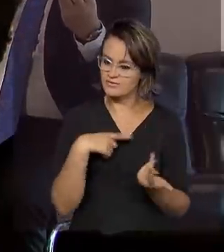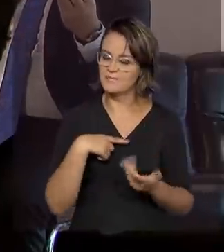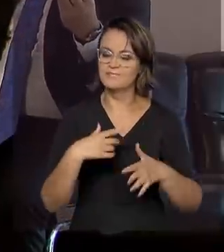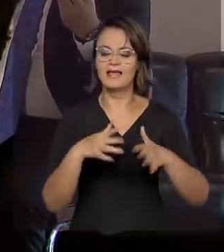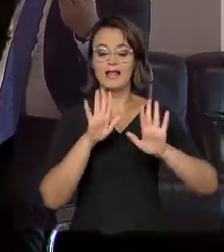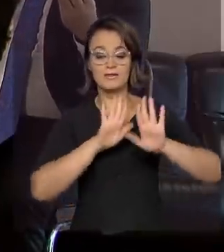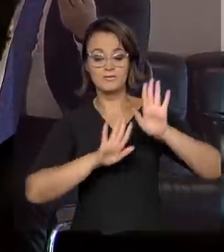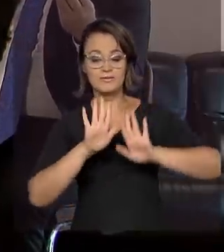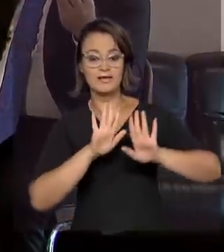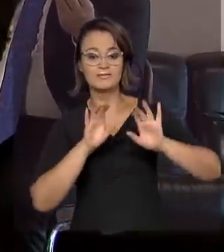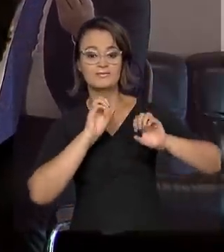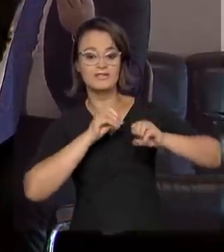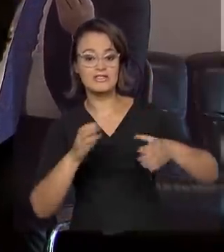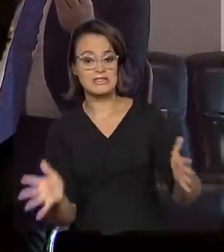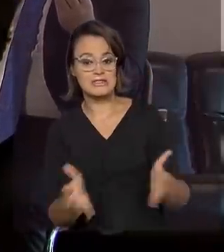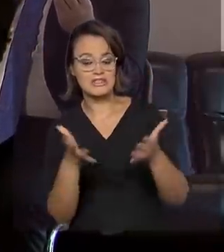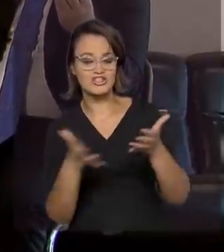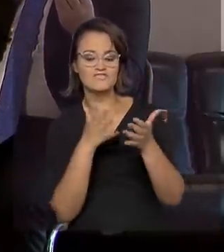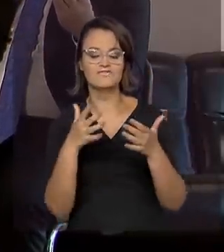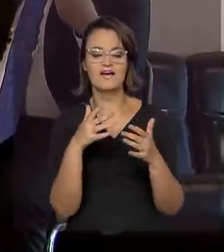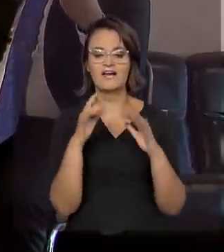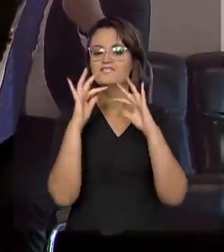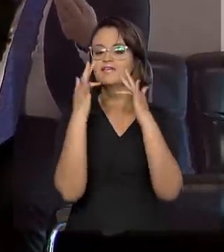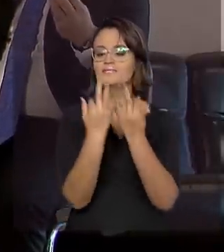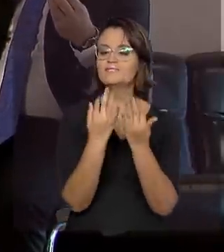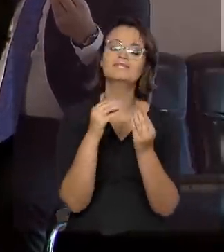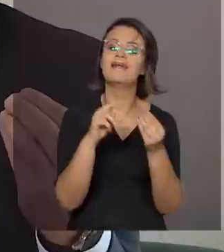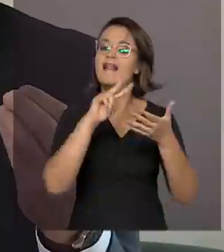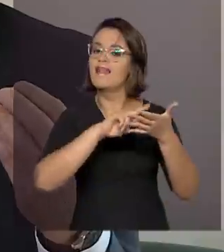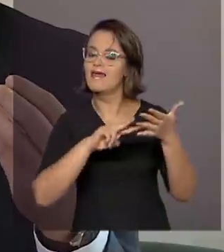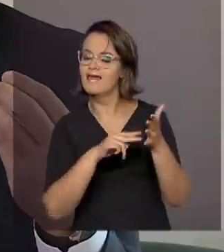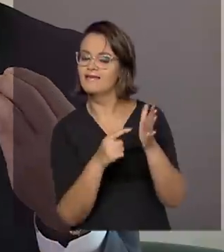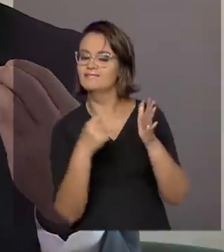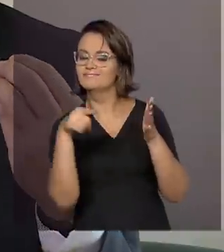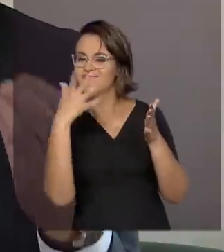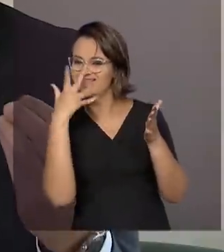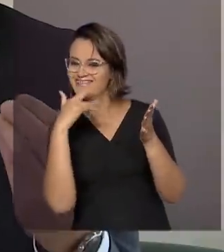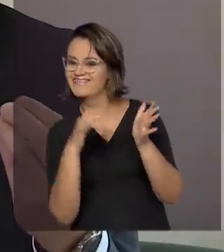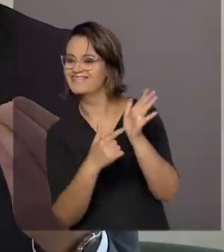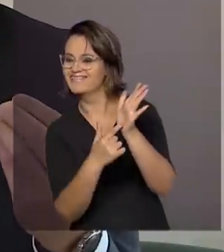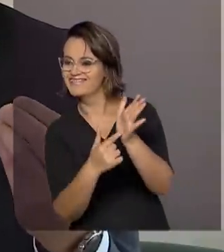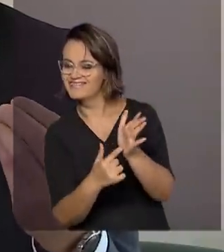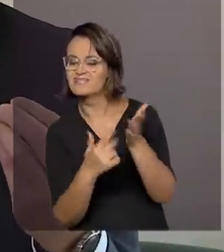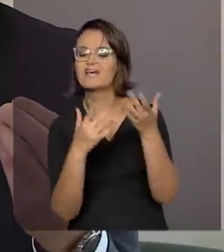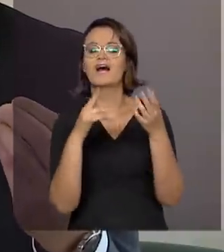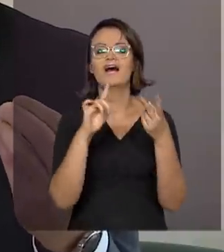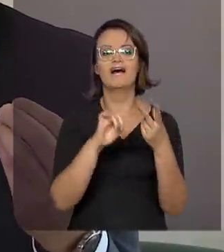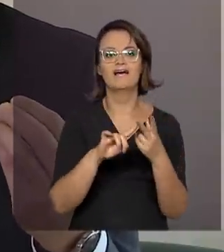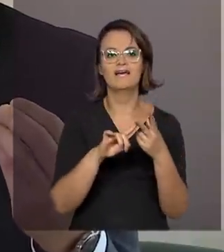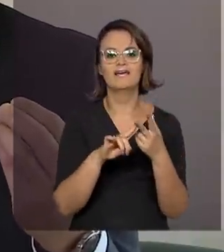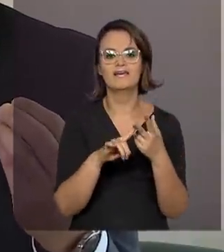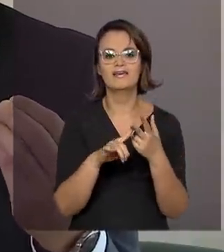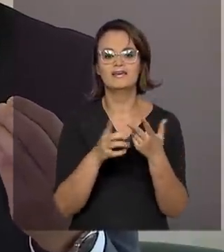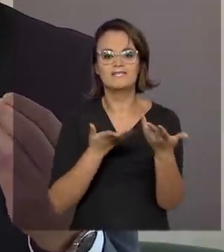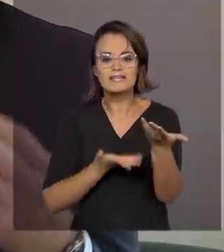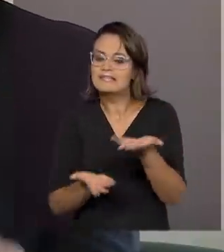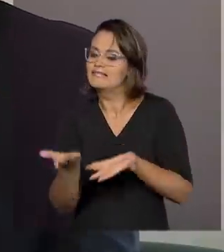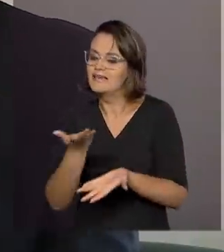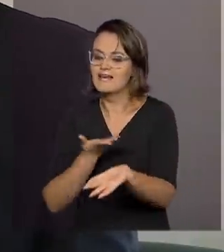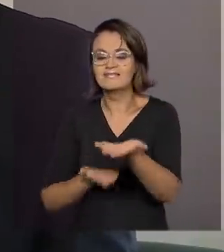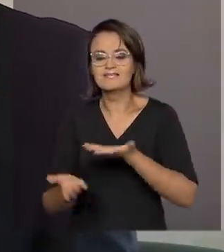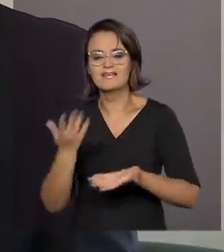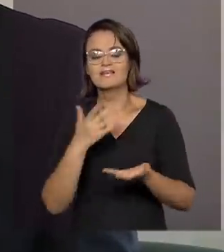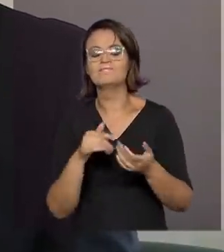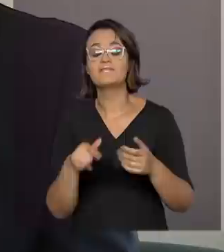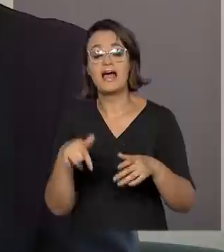cuidado de incentivar as famílias a ler para as crianças, a trabalhar com a literacia com as crianças.